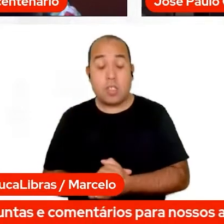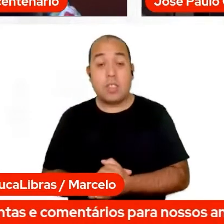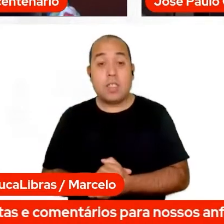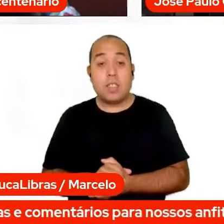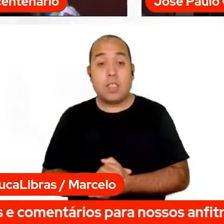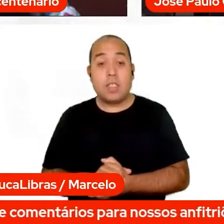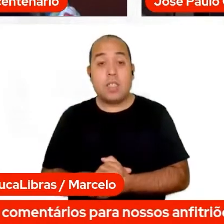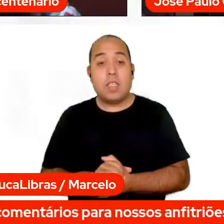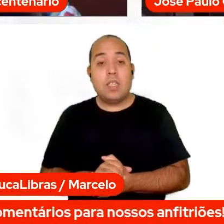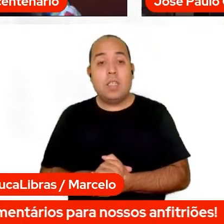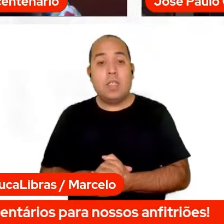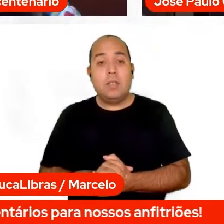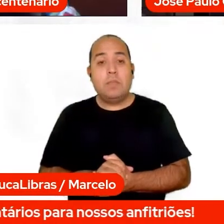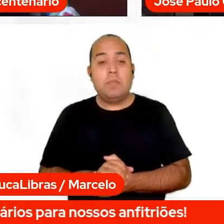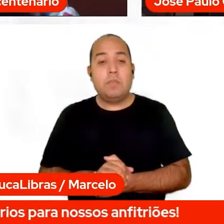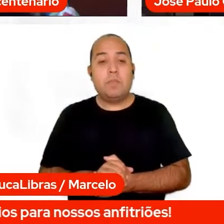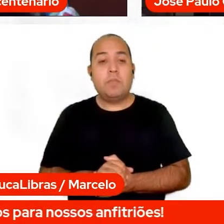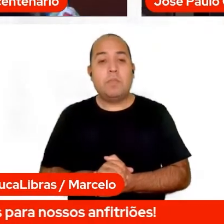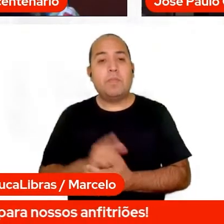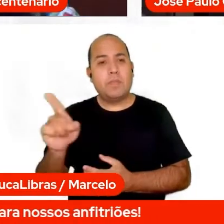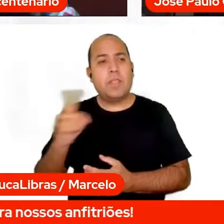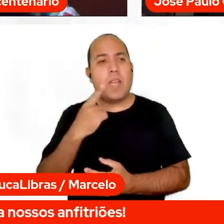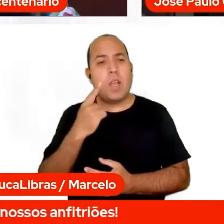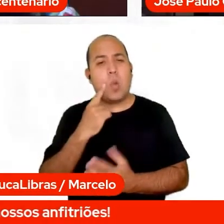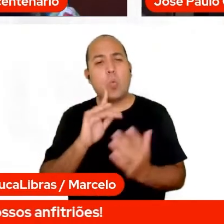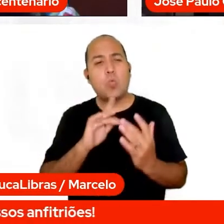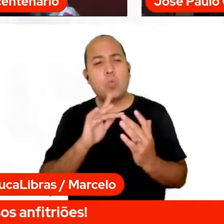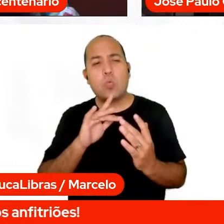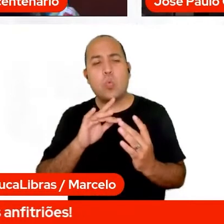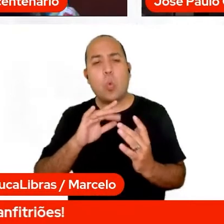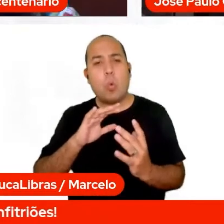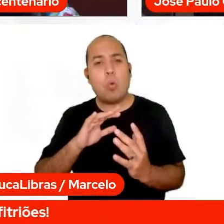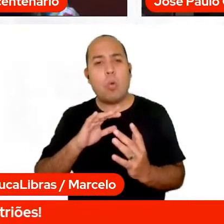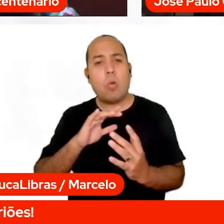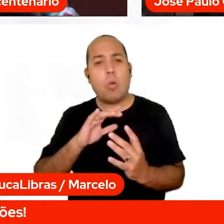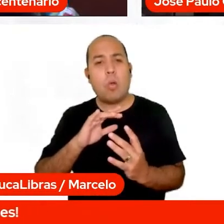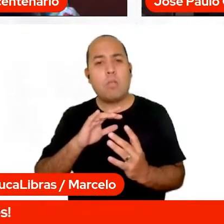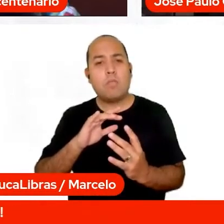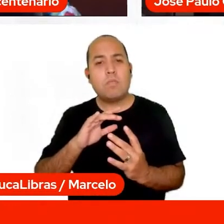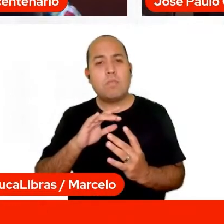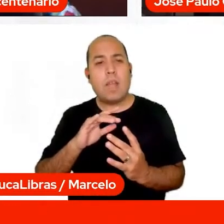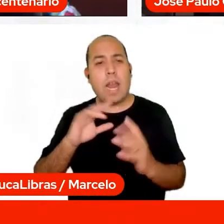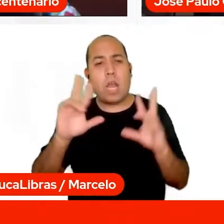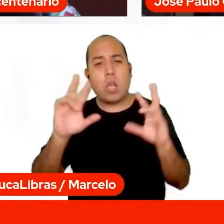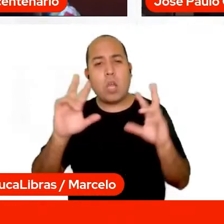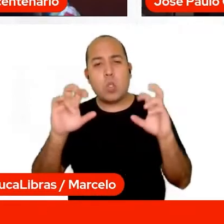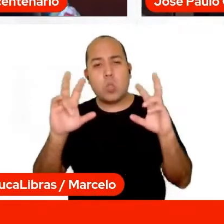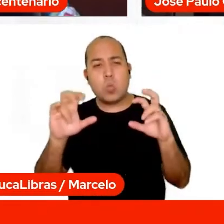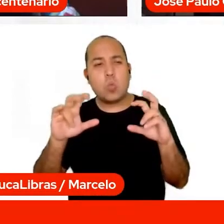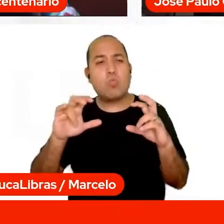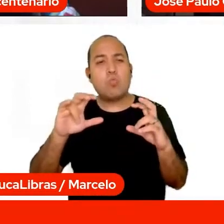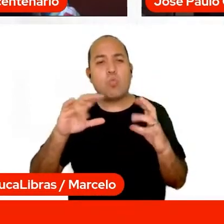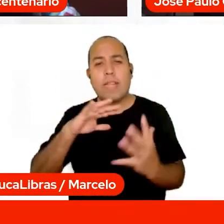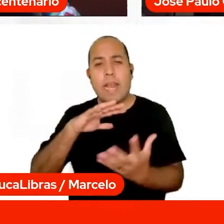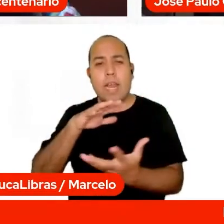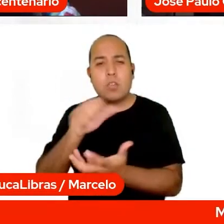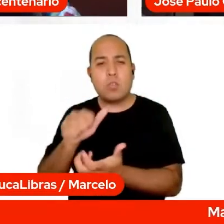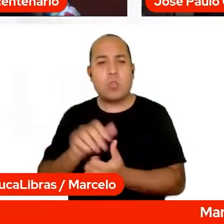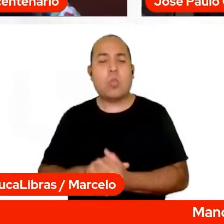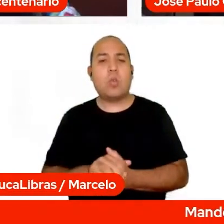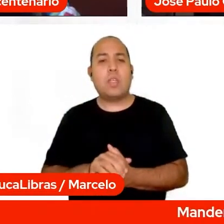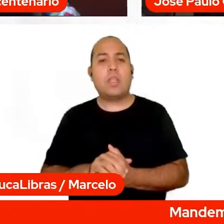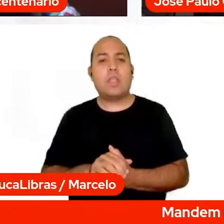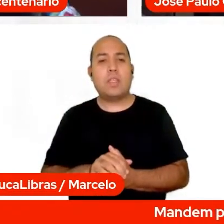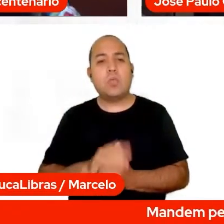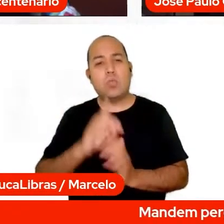duração até 6 meses. É consultor internacional voluntário para assuntos internacionais sobre interseccionalidade e